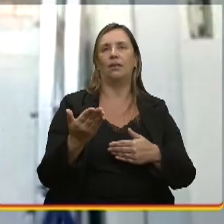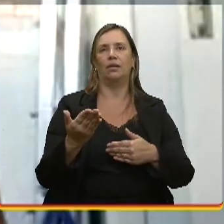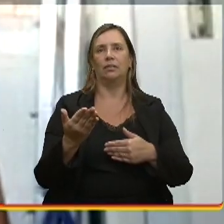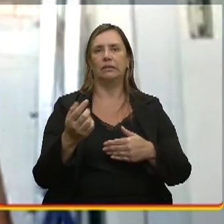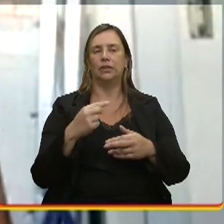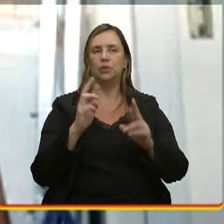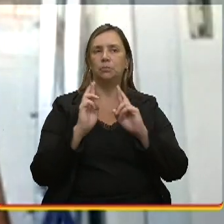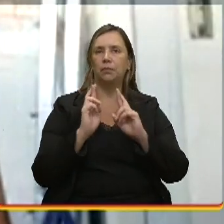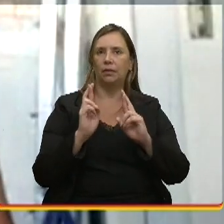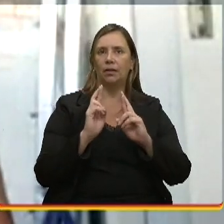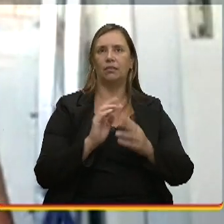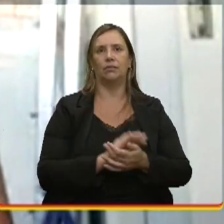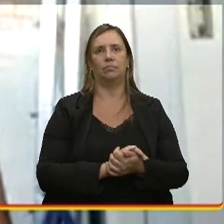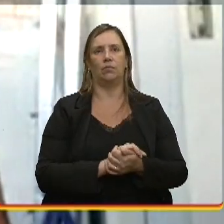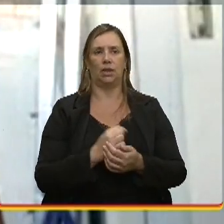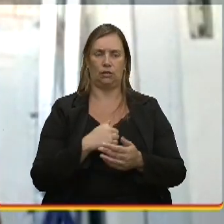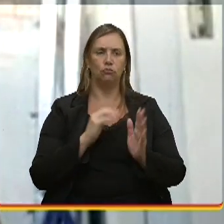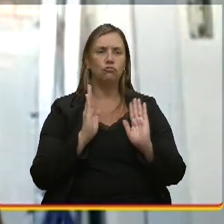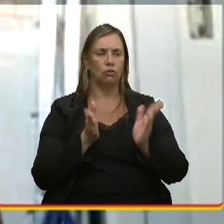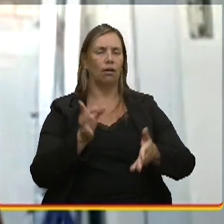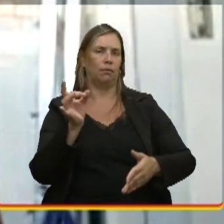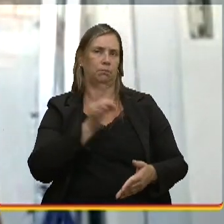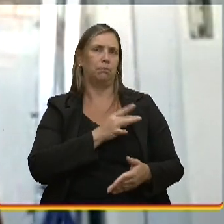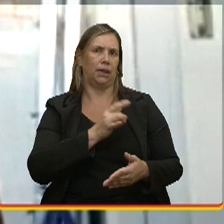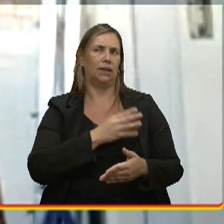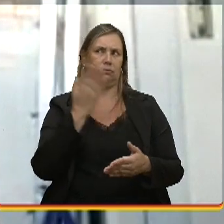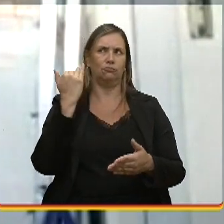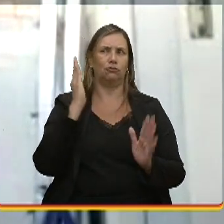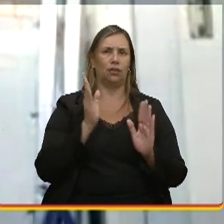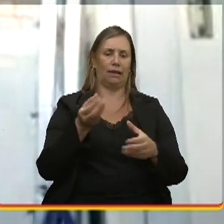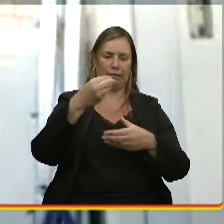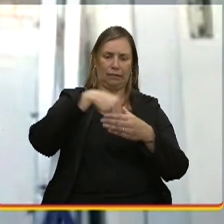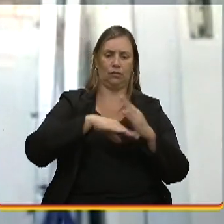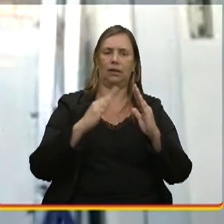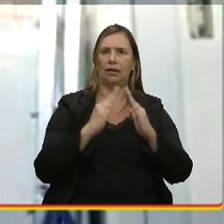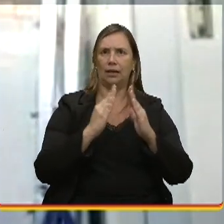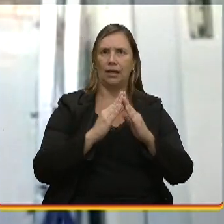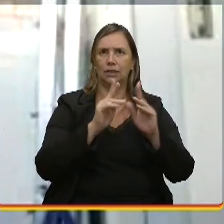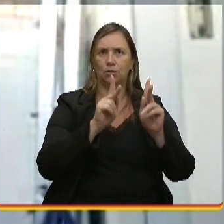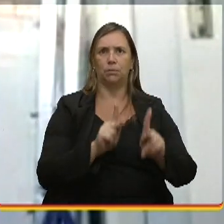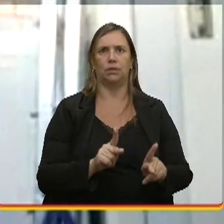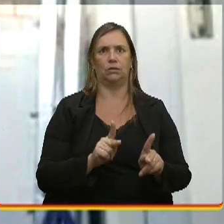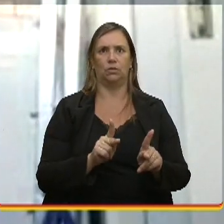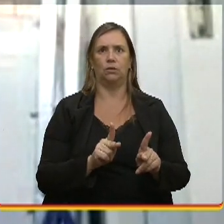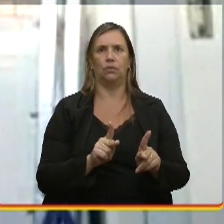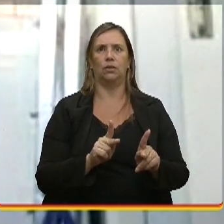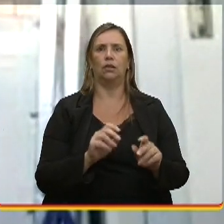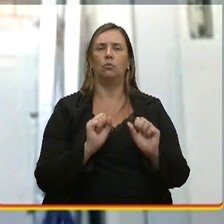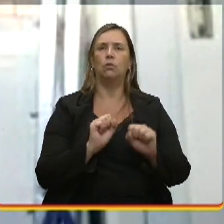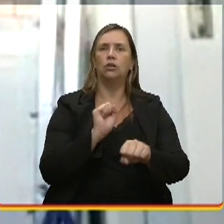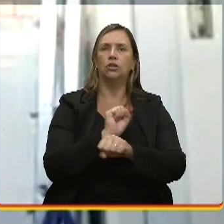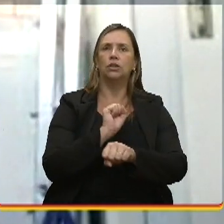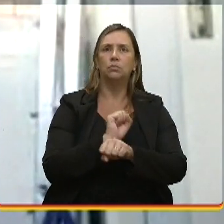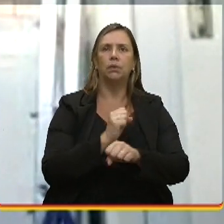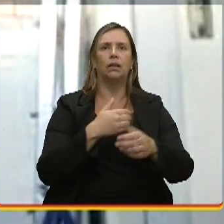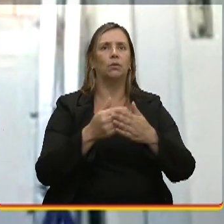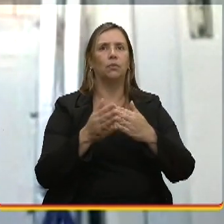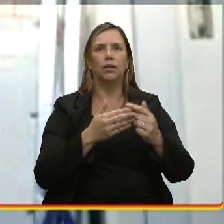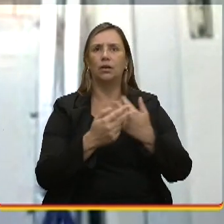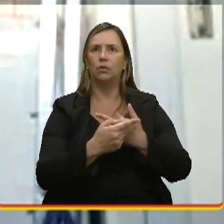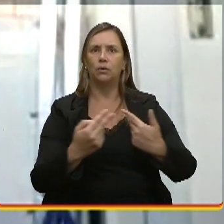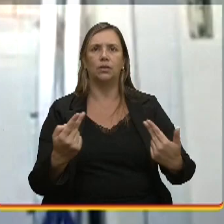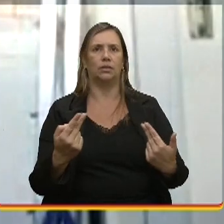esperava, e eu já tive esse medo, né, lógico, porque tu está dentro da casa da pessoa, tu pode esperar qualquer coisa, mas,